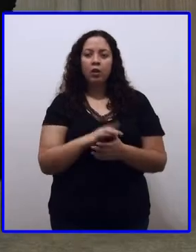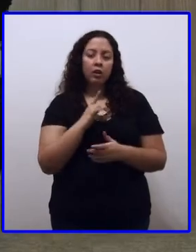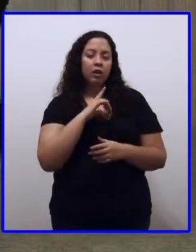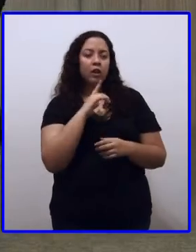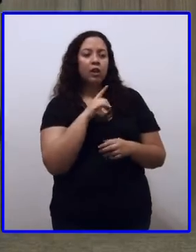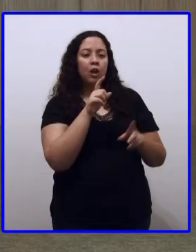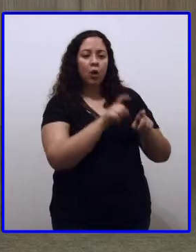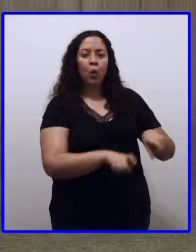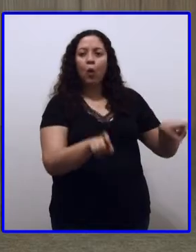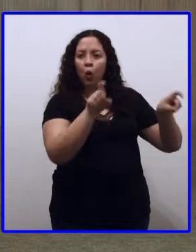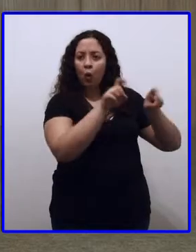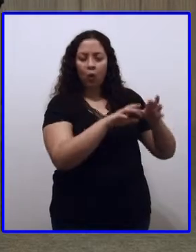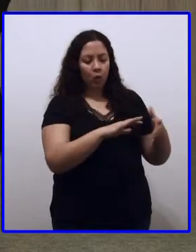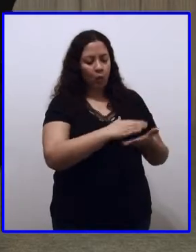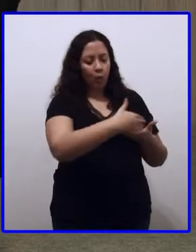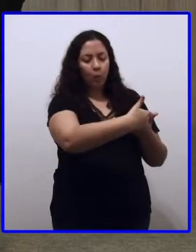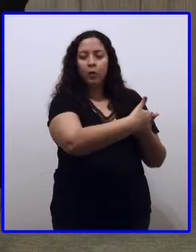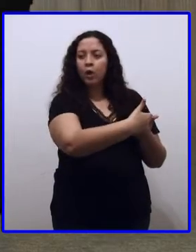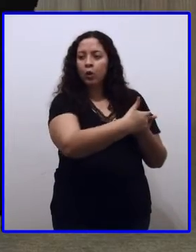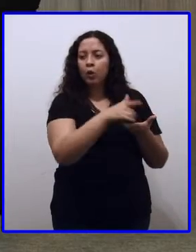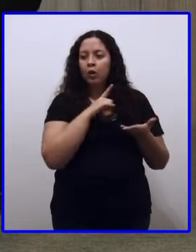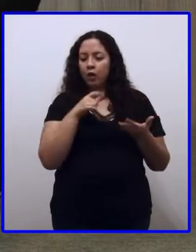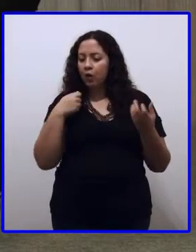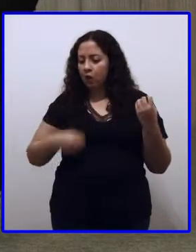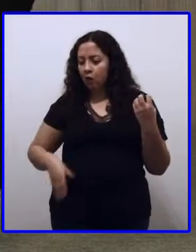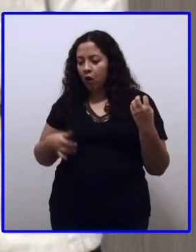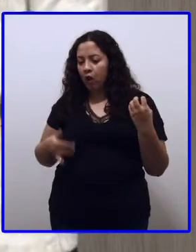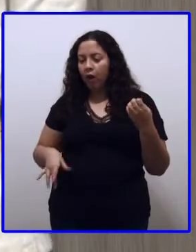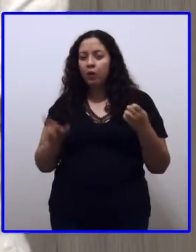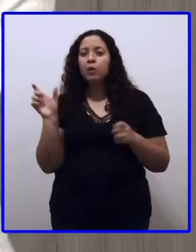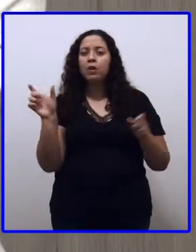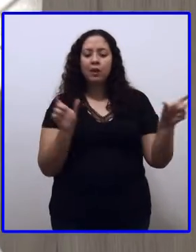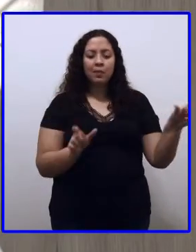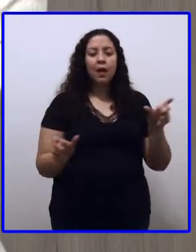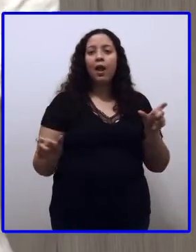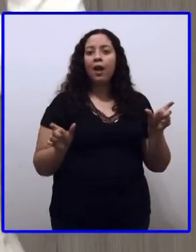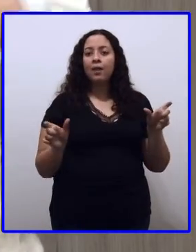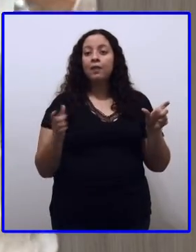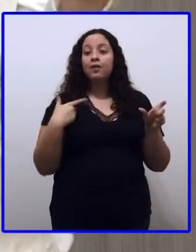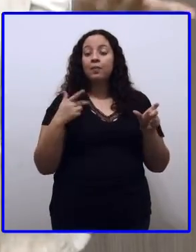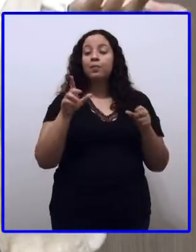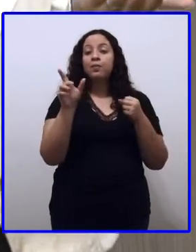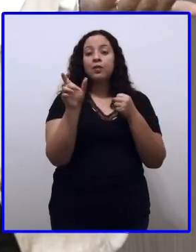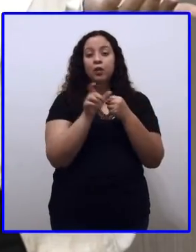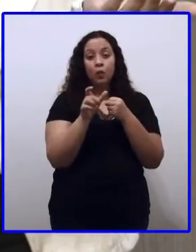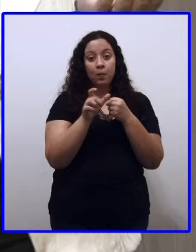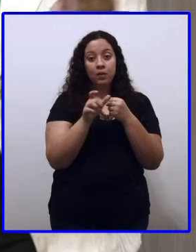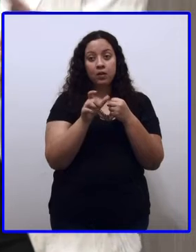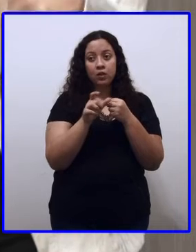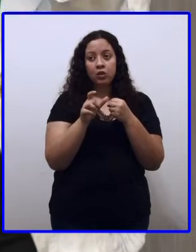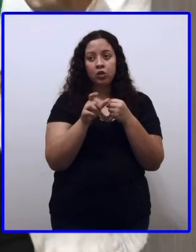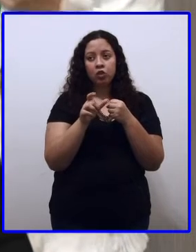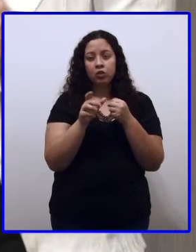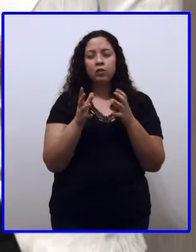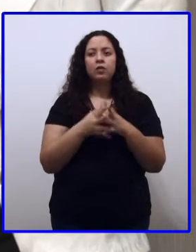O violão. A televisão. Isso tudo é um substantivo. Ah, mas peraí. O que é aí nós podemos utilizar o isso? Vamos,